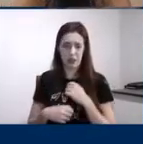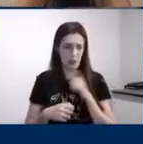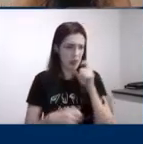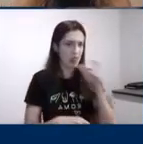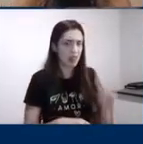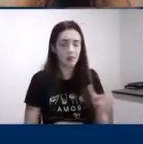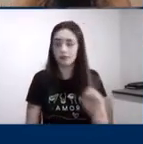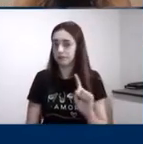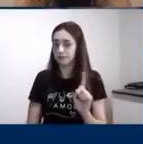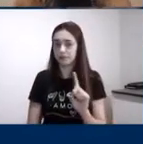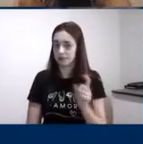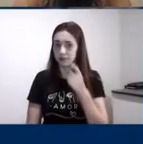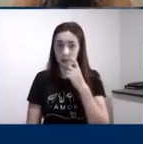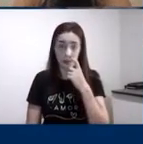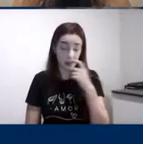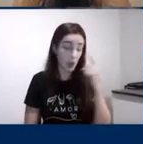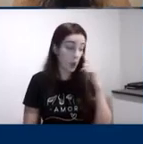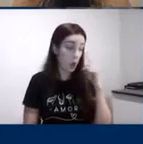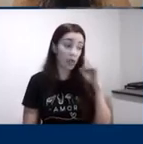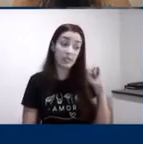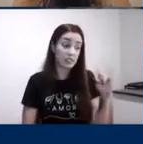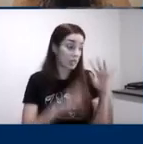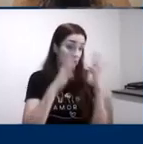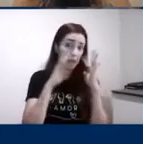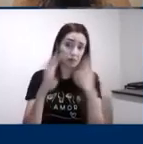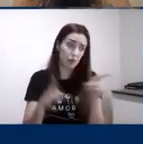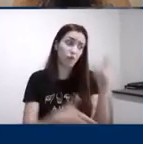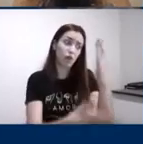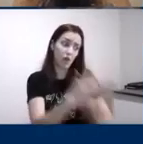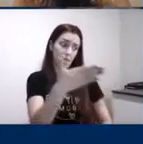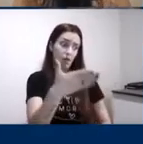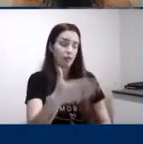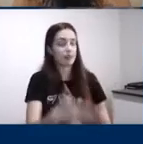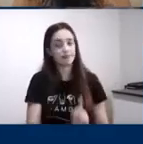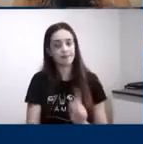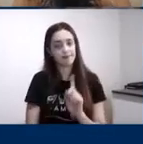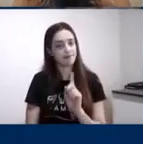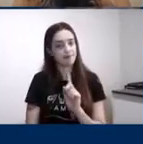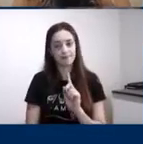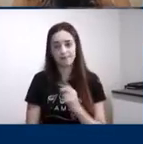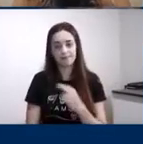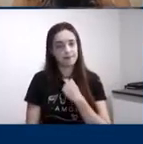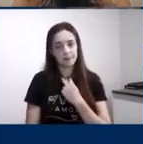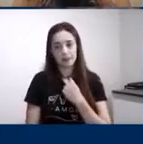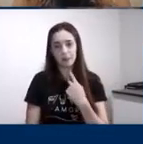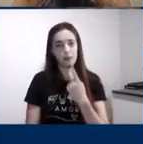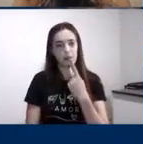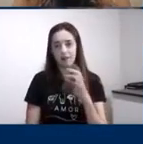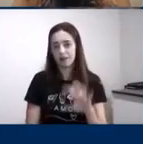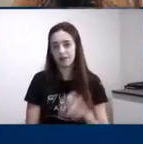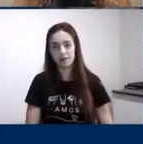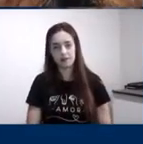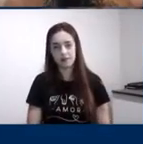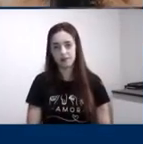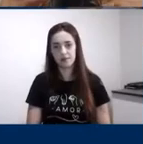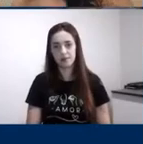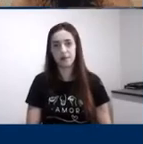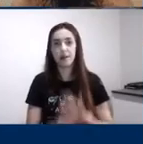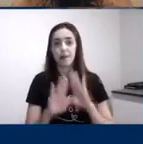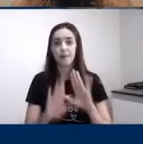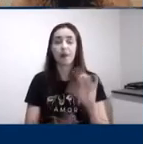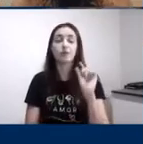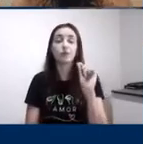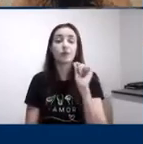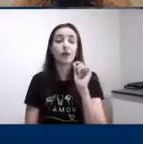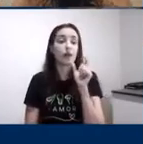repetir dia a ano se você não prestar atenção nunca dessa forma mas a partir das palavras